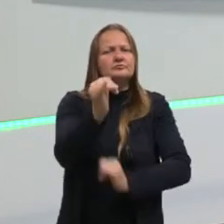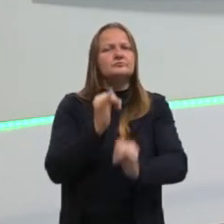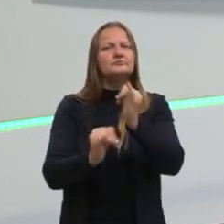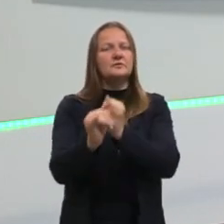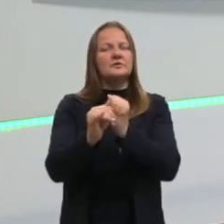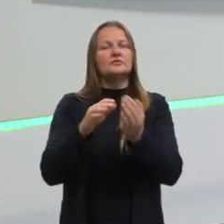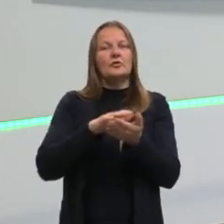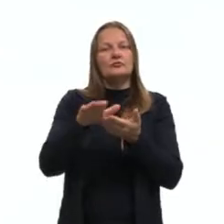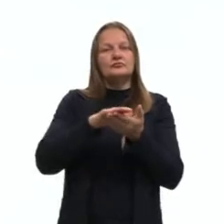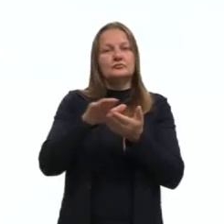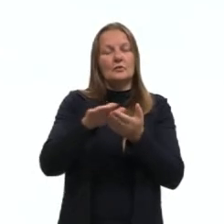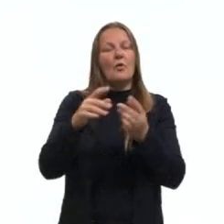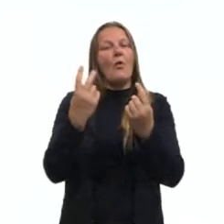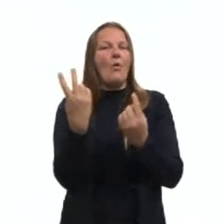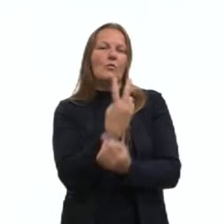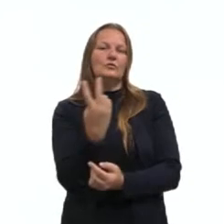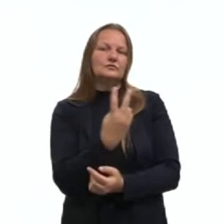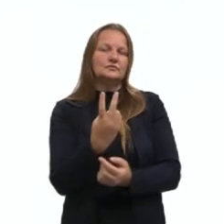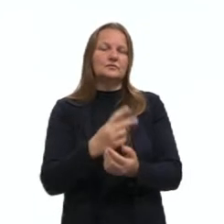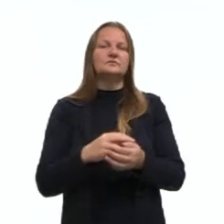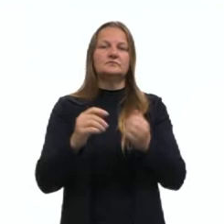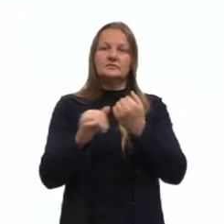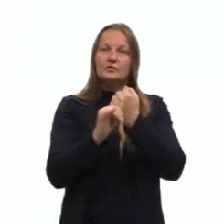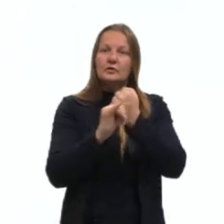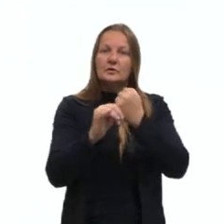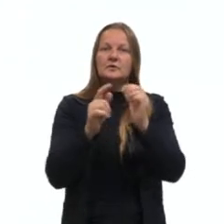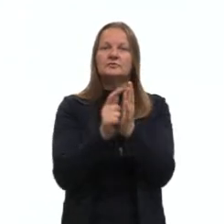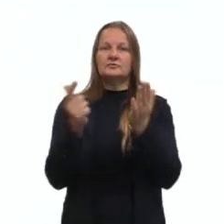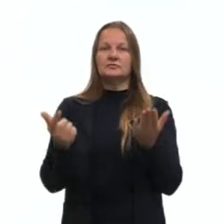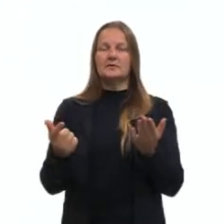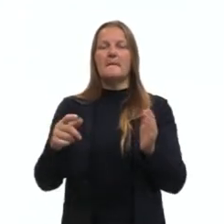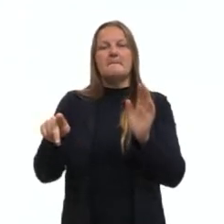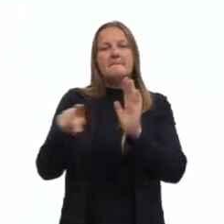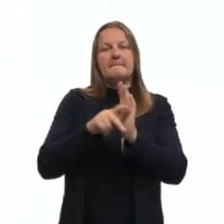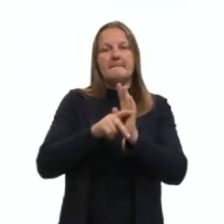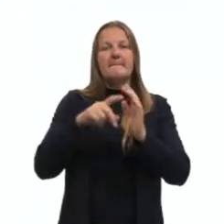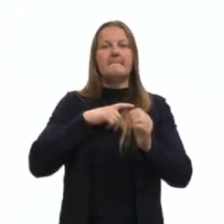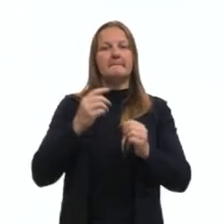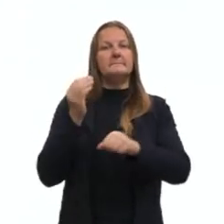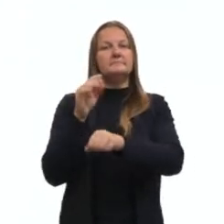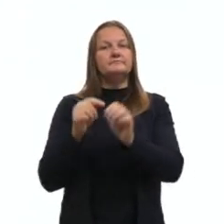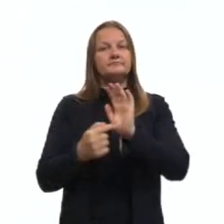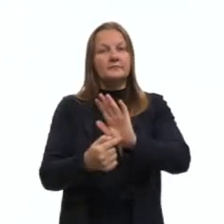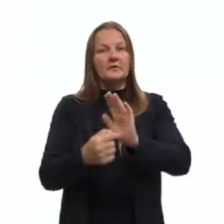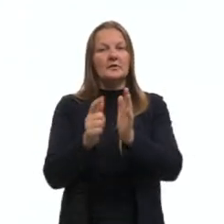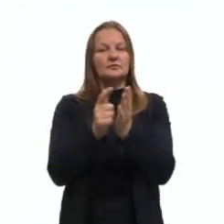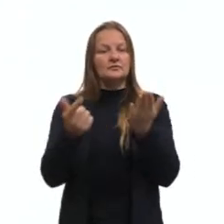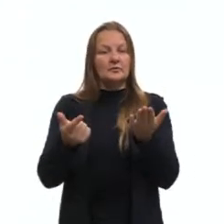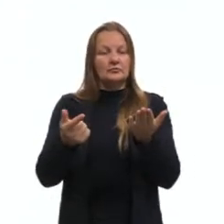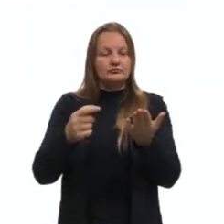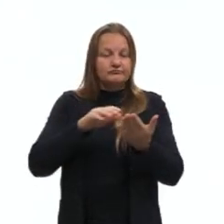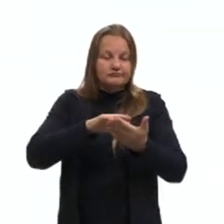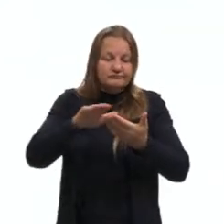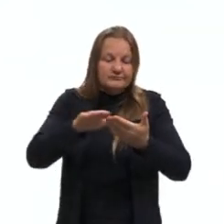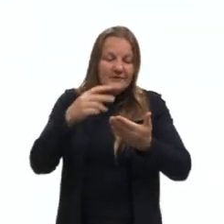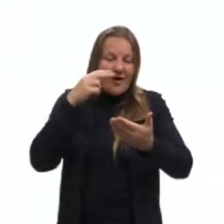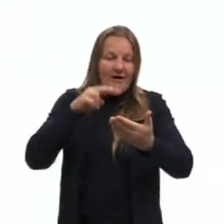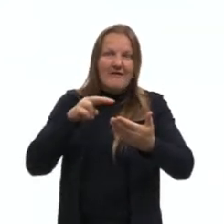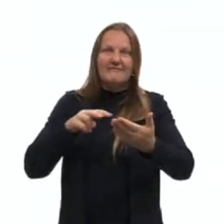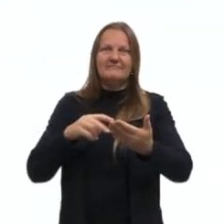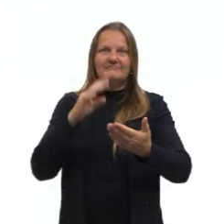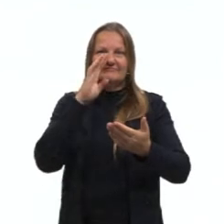páginas também na internet. E essas crônicas jornalísticas vão aparecer, tanto no jornal impresso, quanto nos jornais